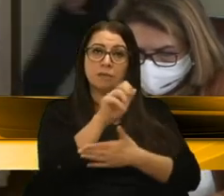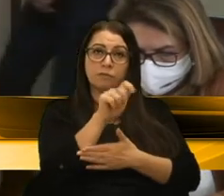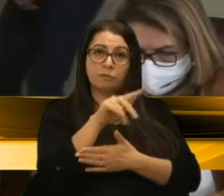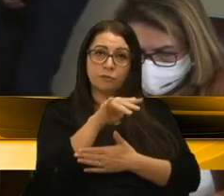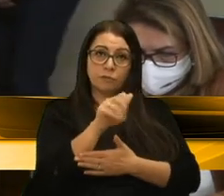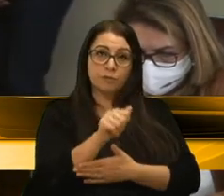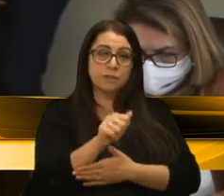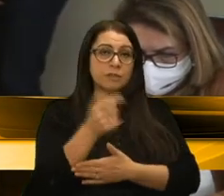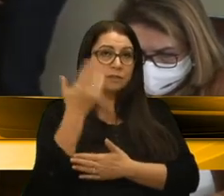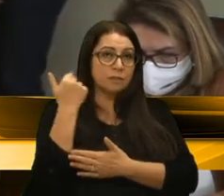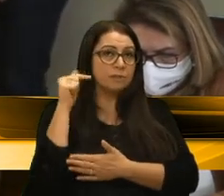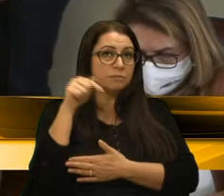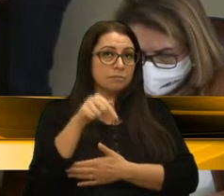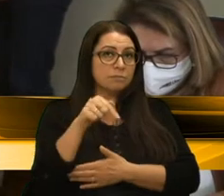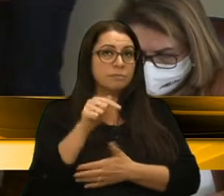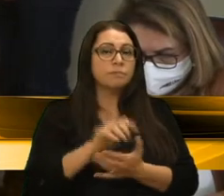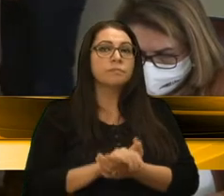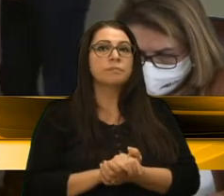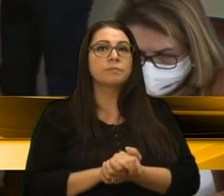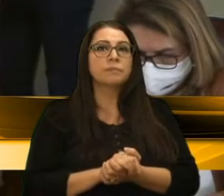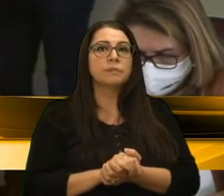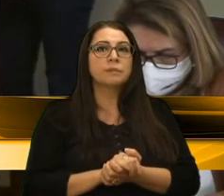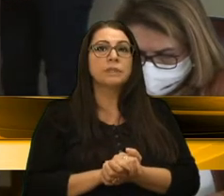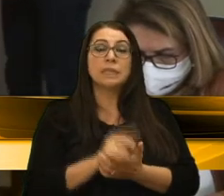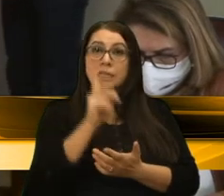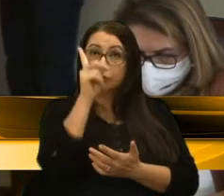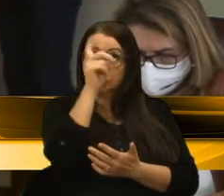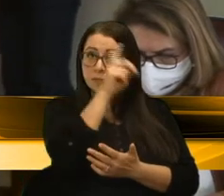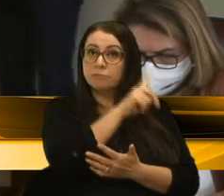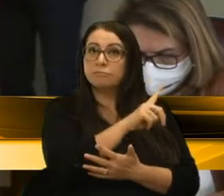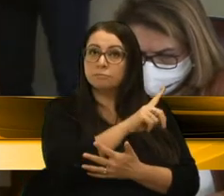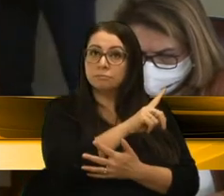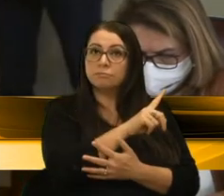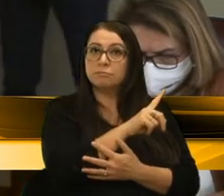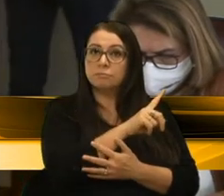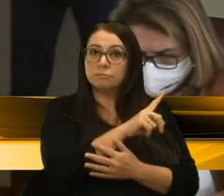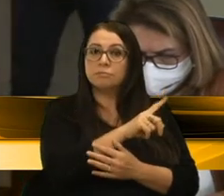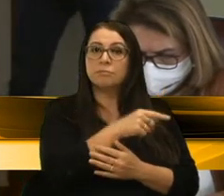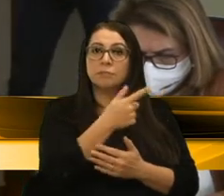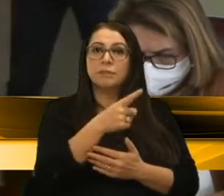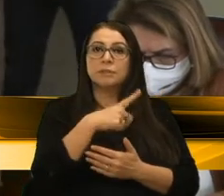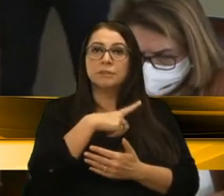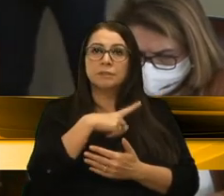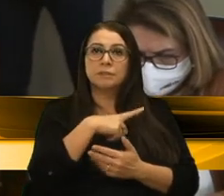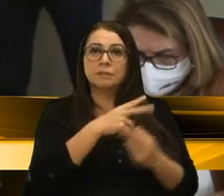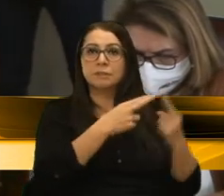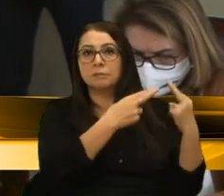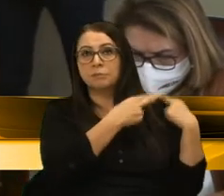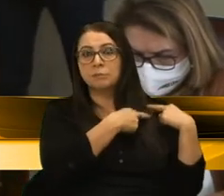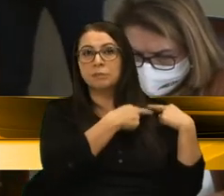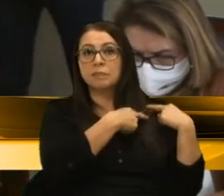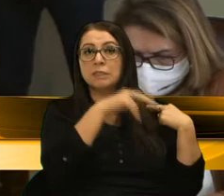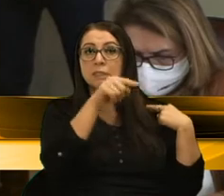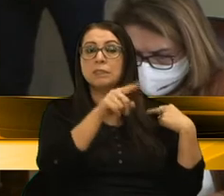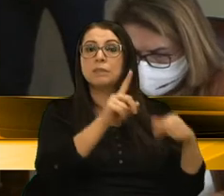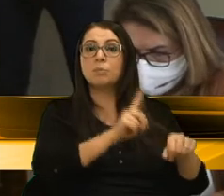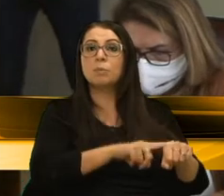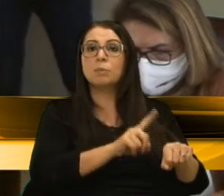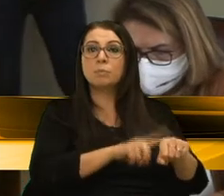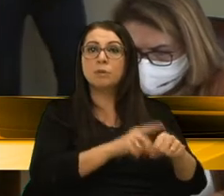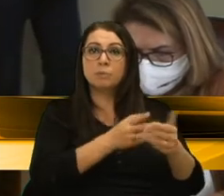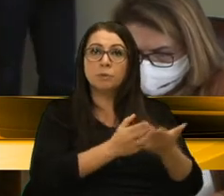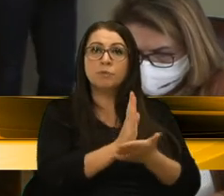na época que esteve aqui, é muito difícil. Então, tenhamos a responsabilidade, nesse momento, de